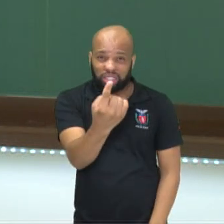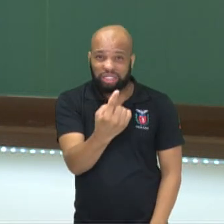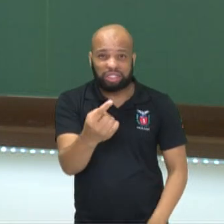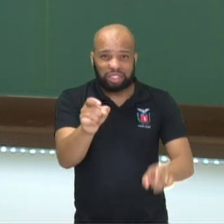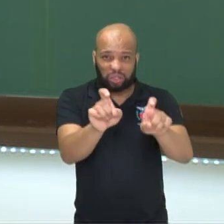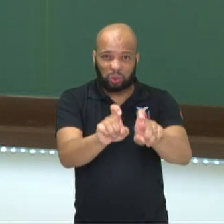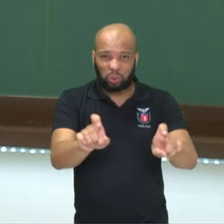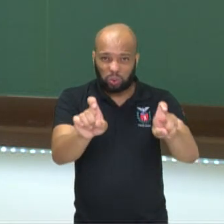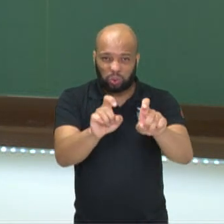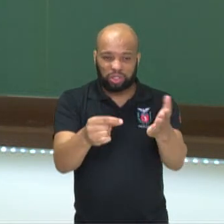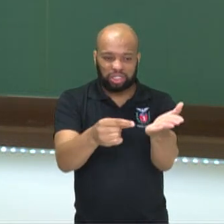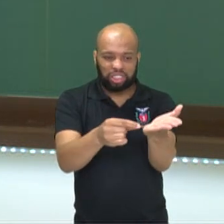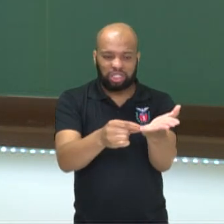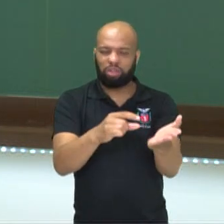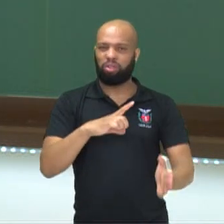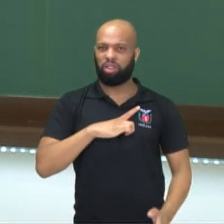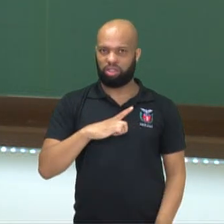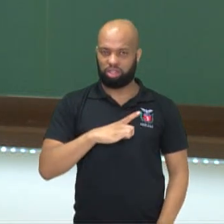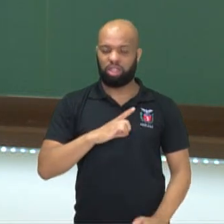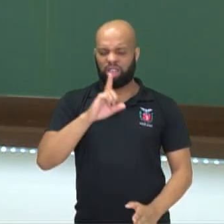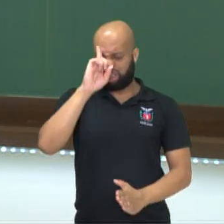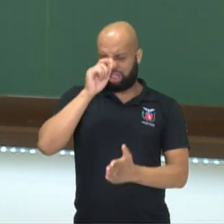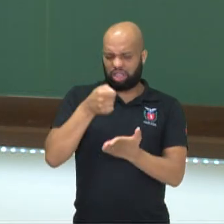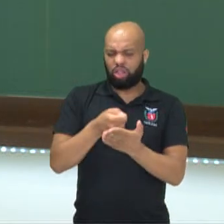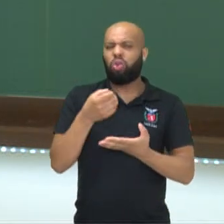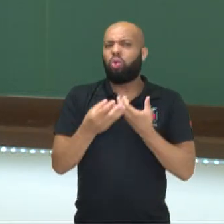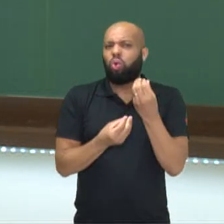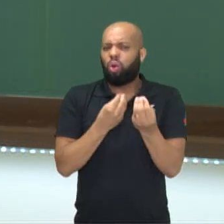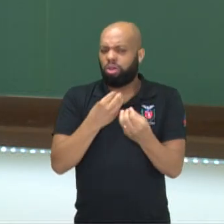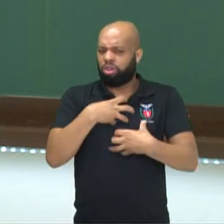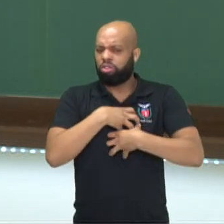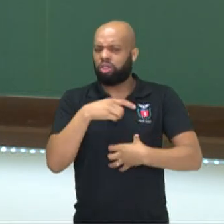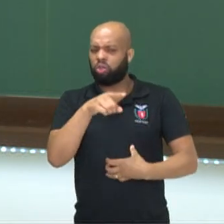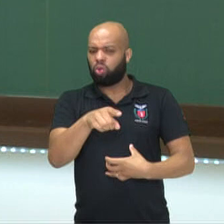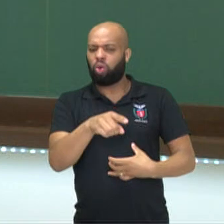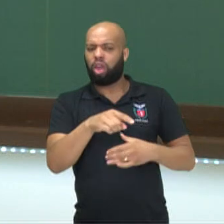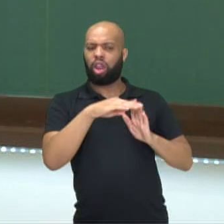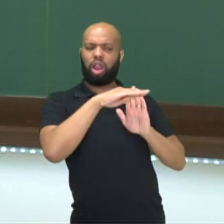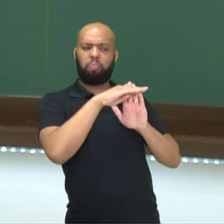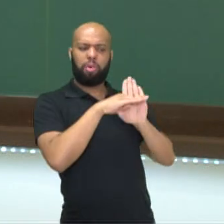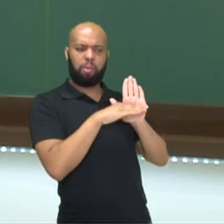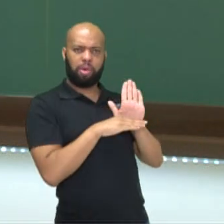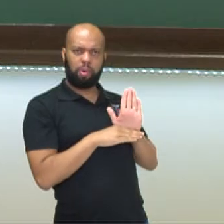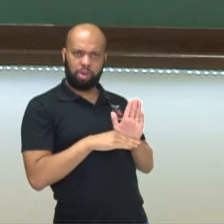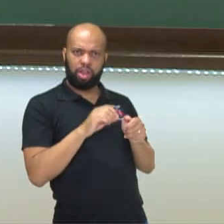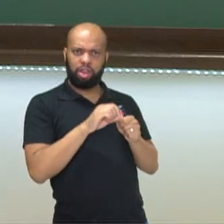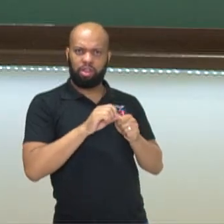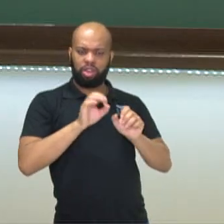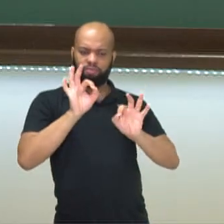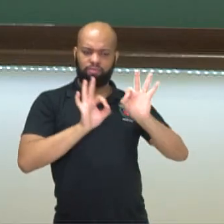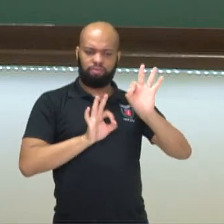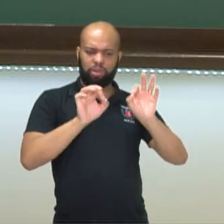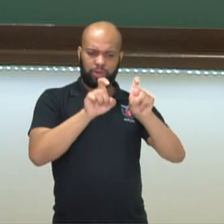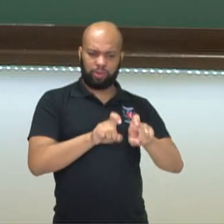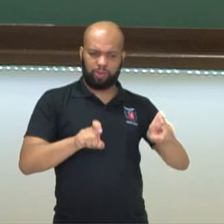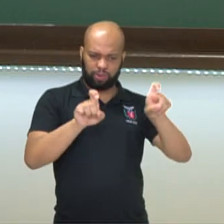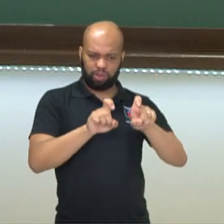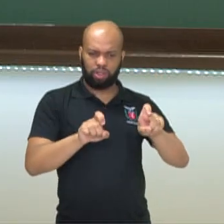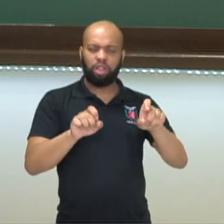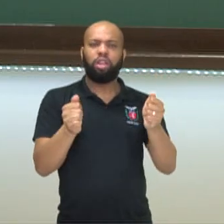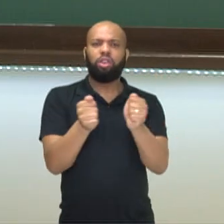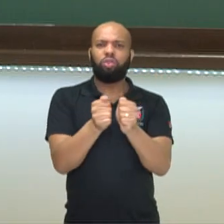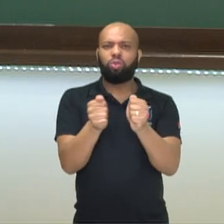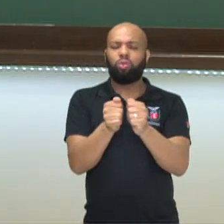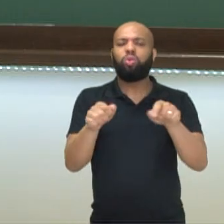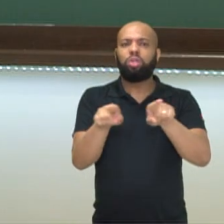decisões, elas vão depender de que maneira aquela máquina foi programada. E, juntamente com a